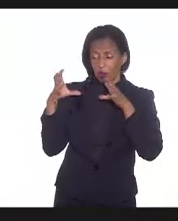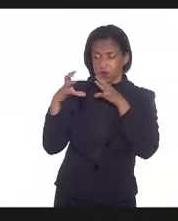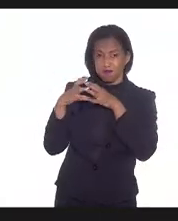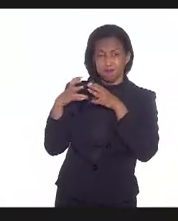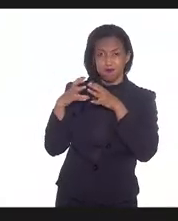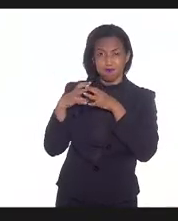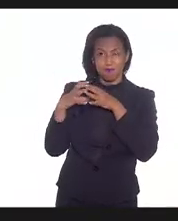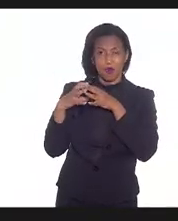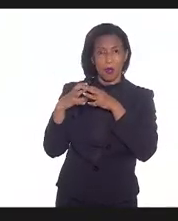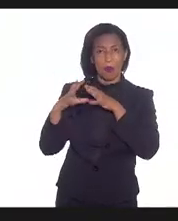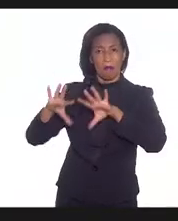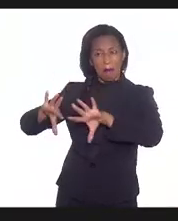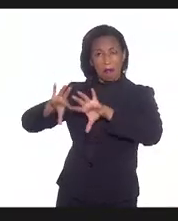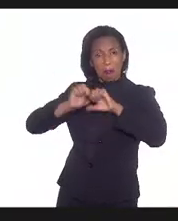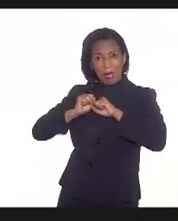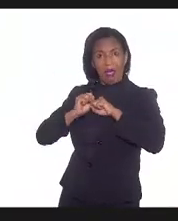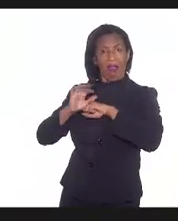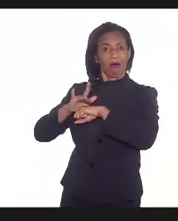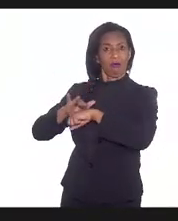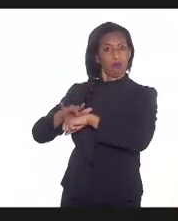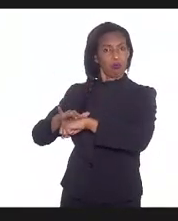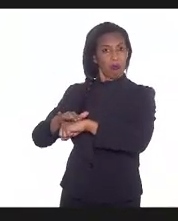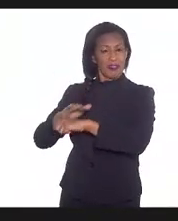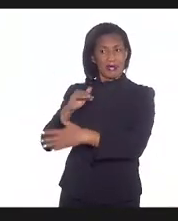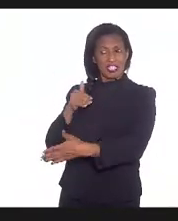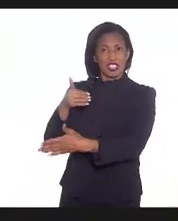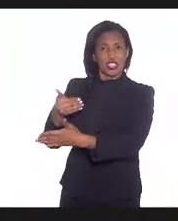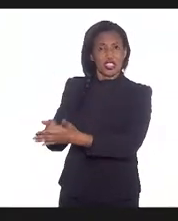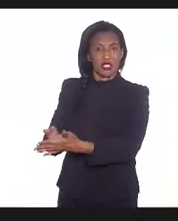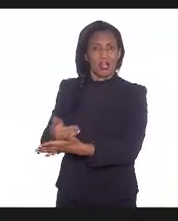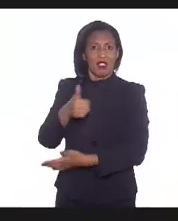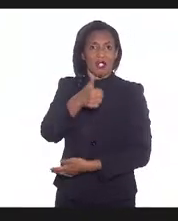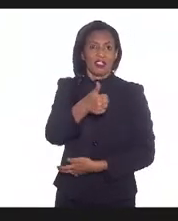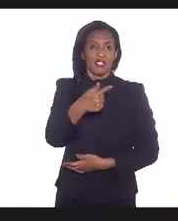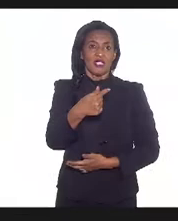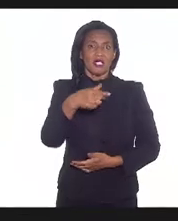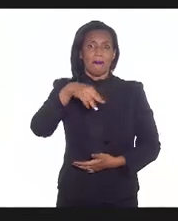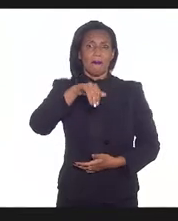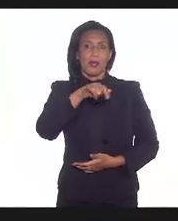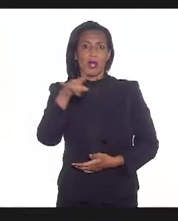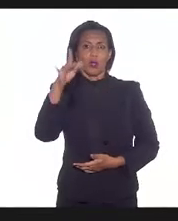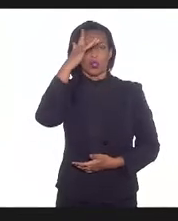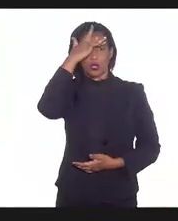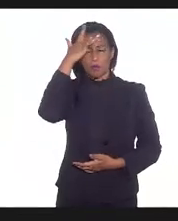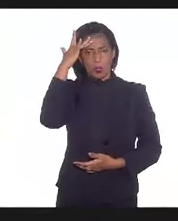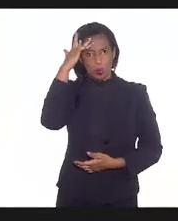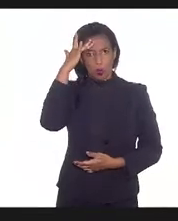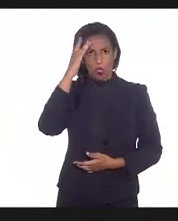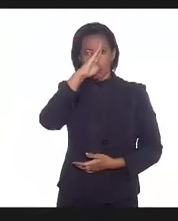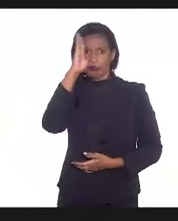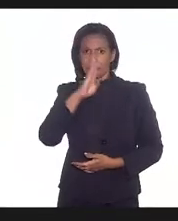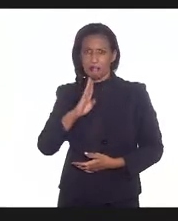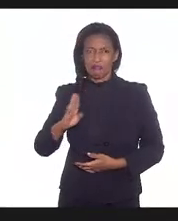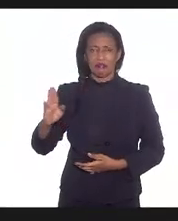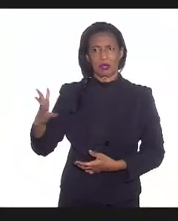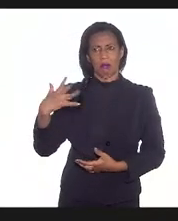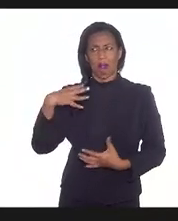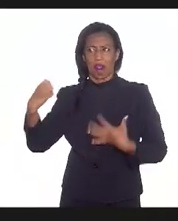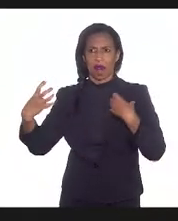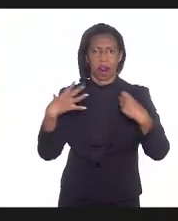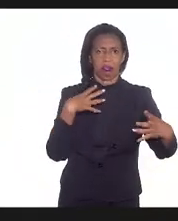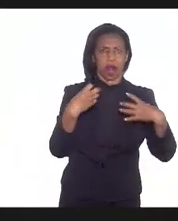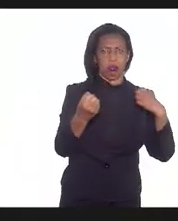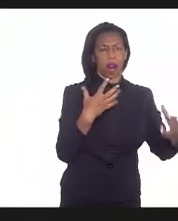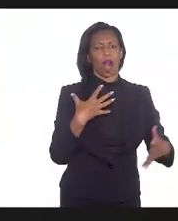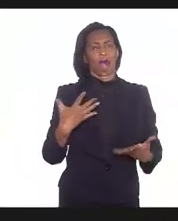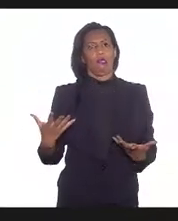infectadas, né, que chega a 17 milhões de pessoas no Brasil, tá, então a gente tem que, da mesma maneira,